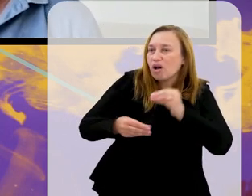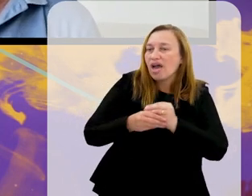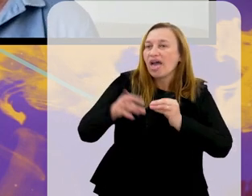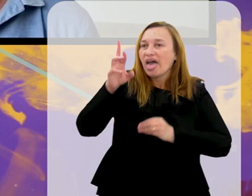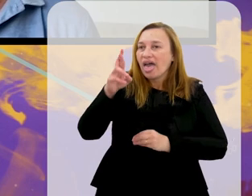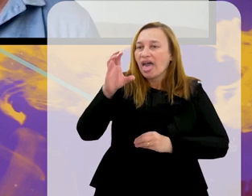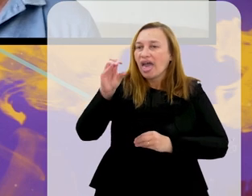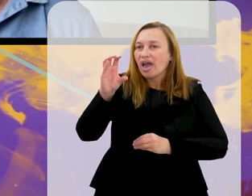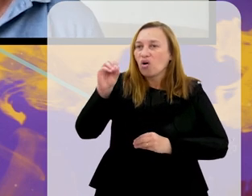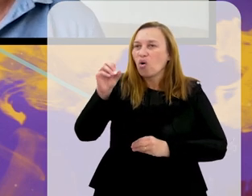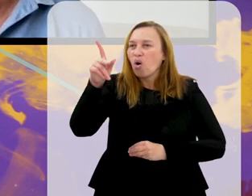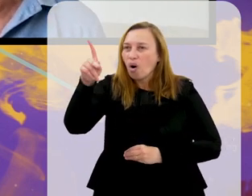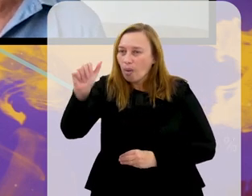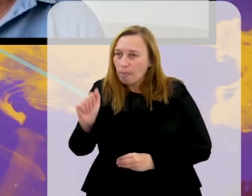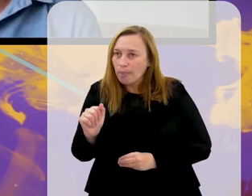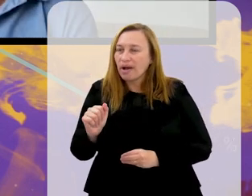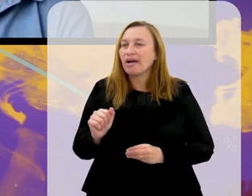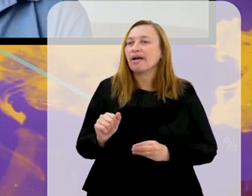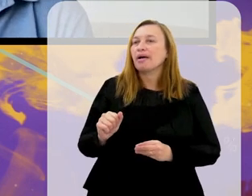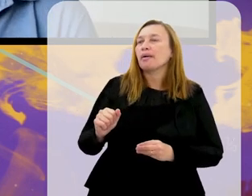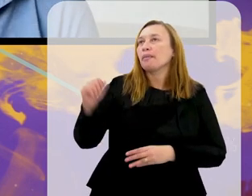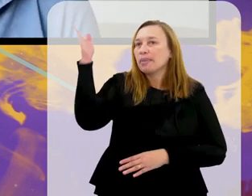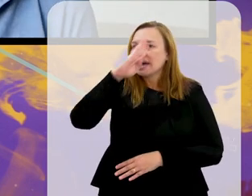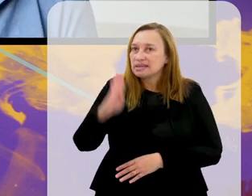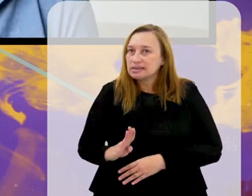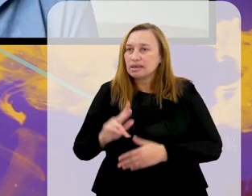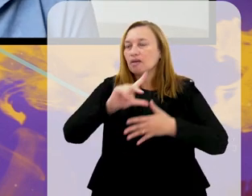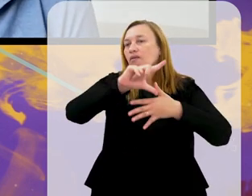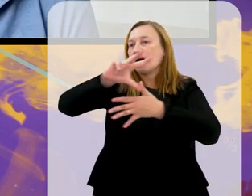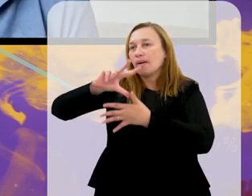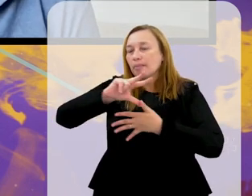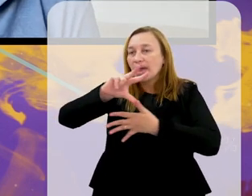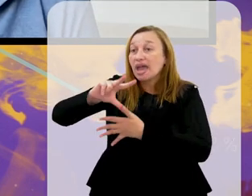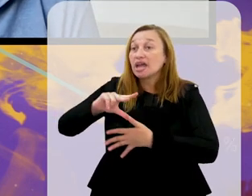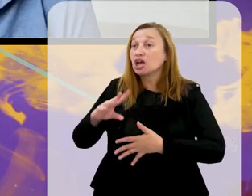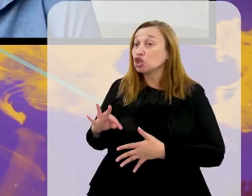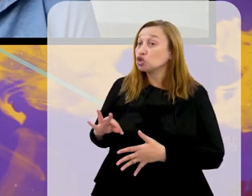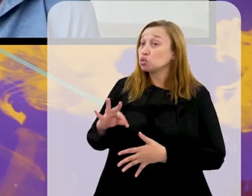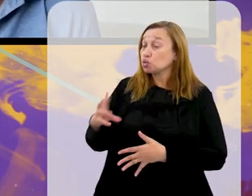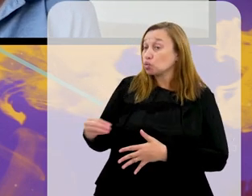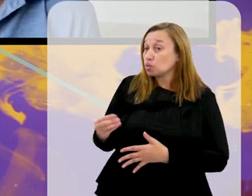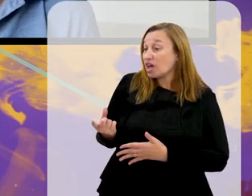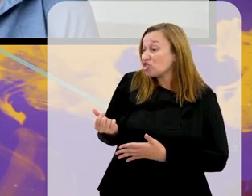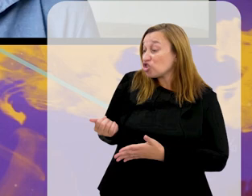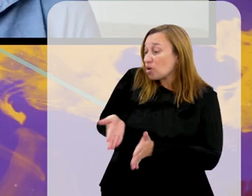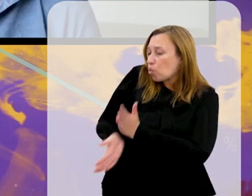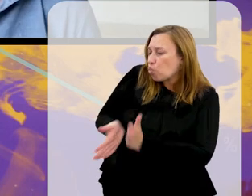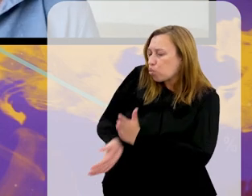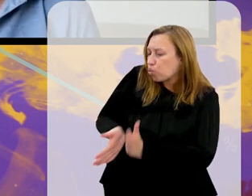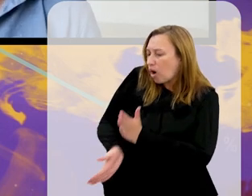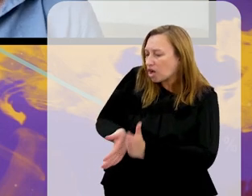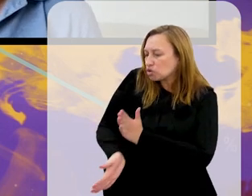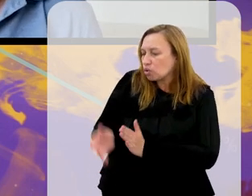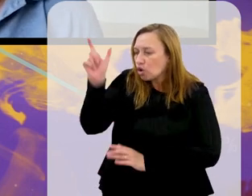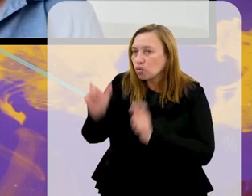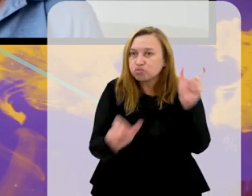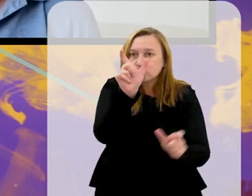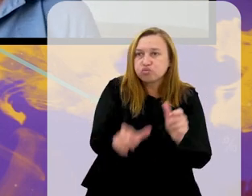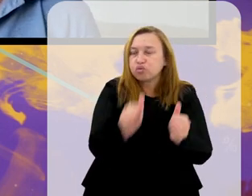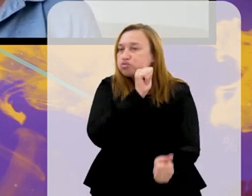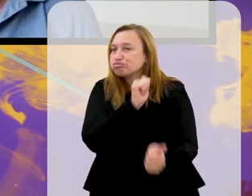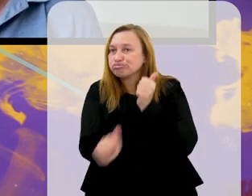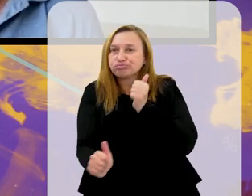Copa com o campeão da outra. Vale para o Brasil, vale para a América. Isso tudo é dinheiro. E dane-se o jogador, né? Que tem que se virar.